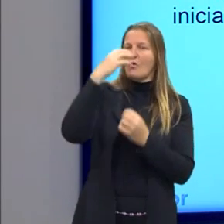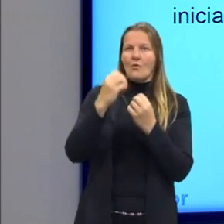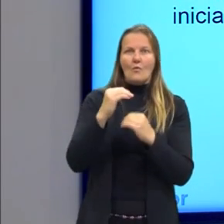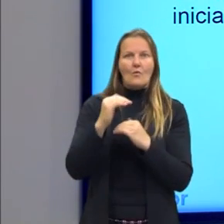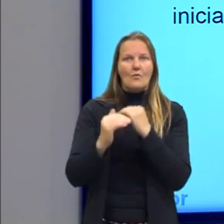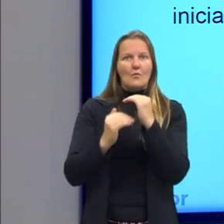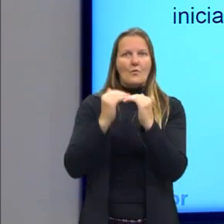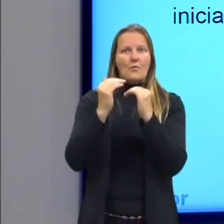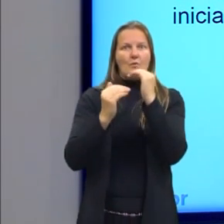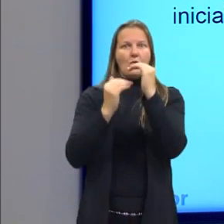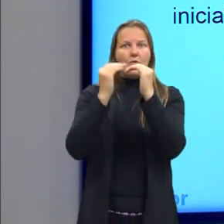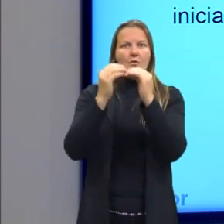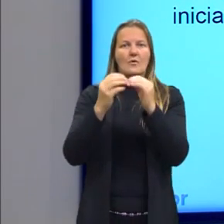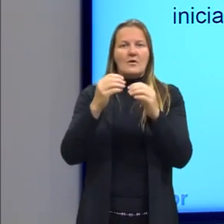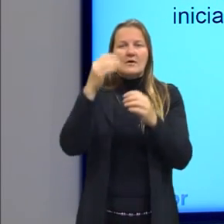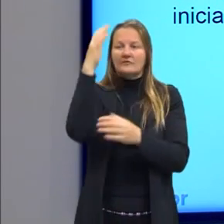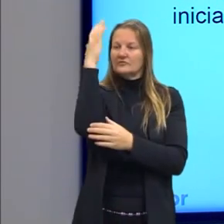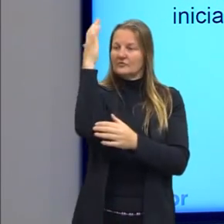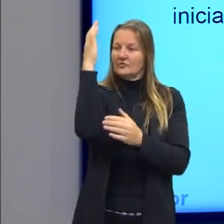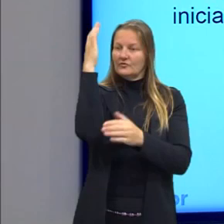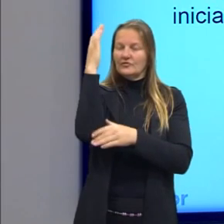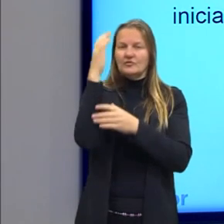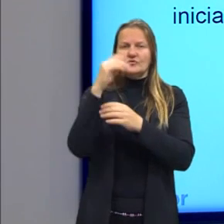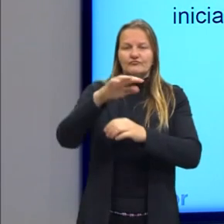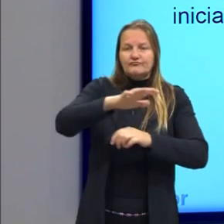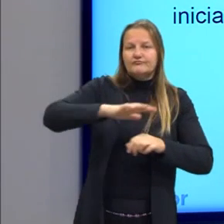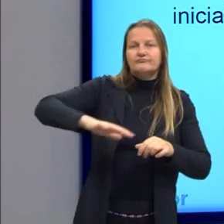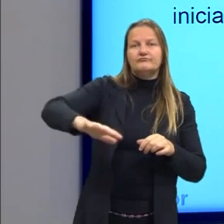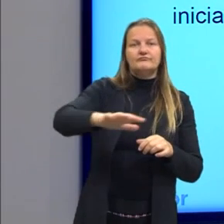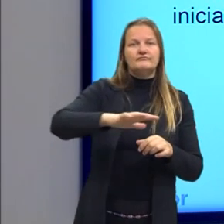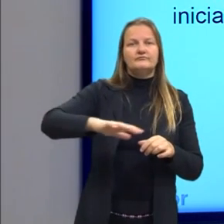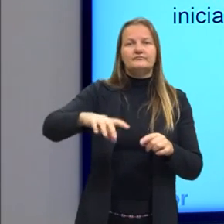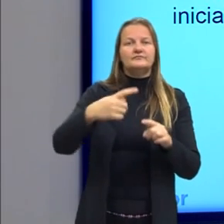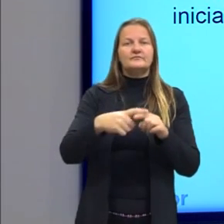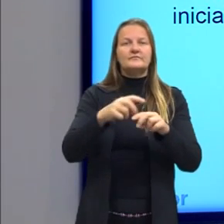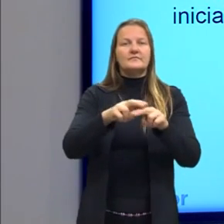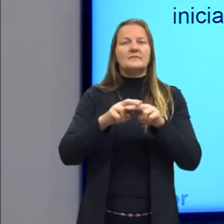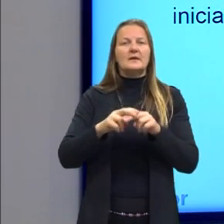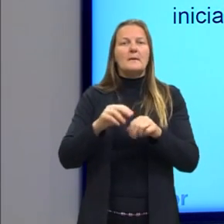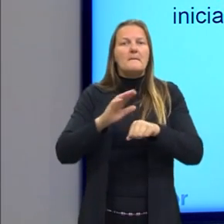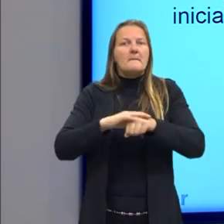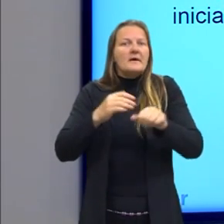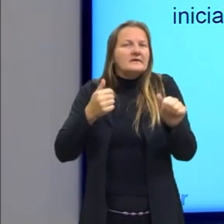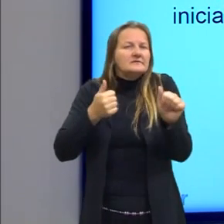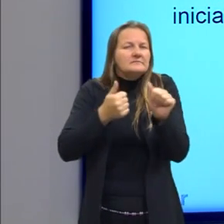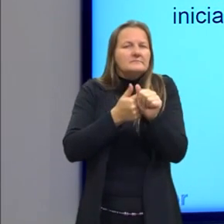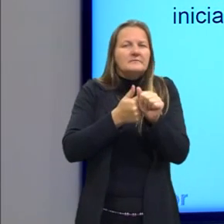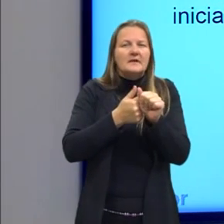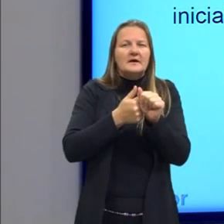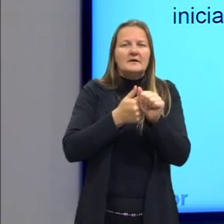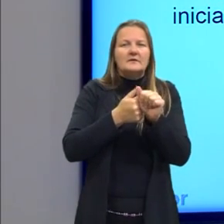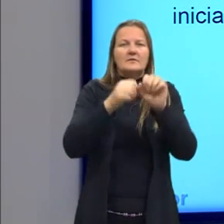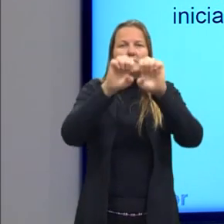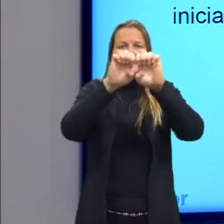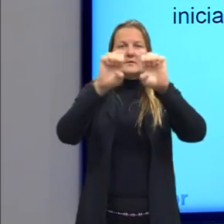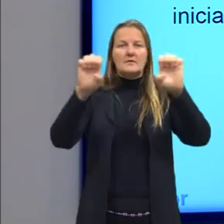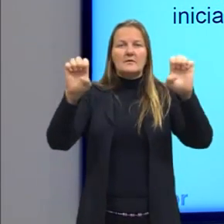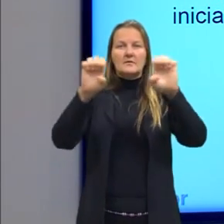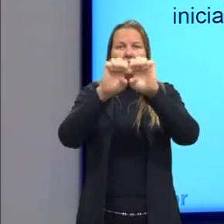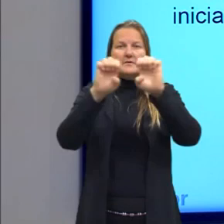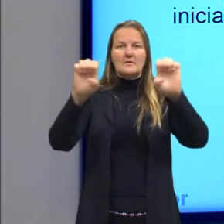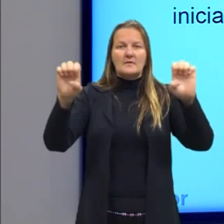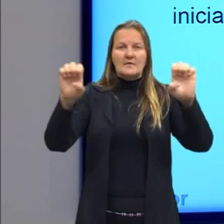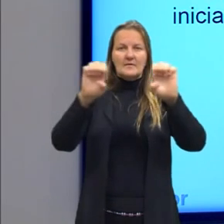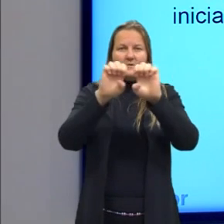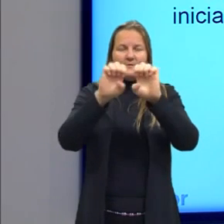não se acha se não debaixo da torre da zona. E assim, quanto mais perto está da linha equinocial,